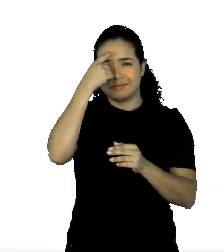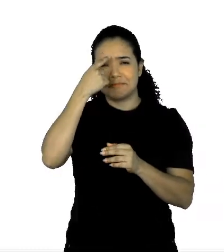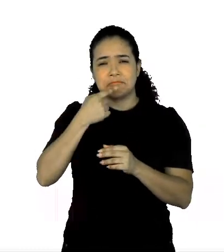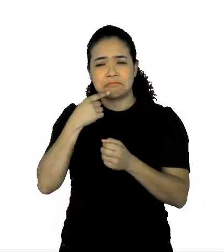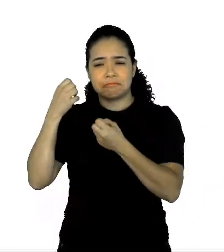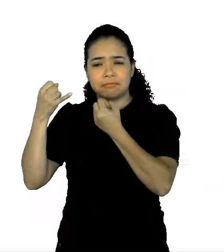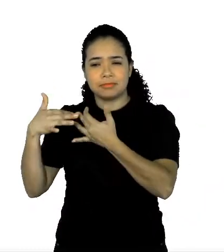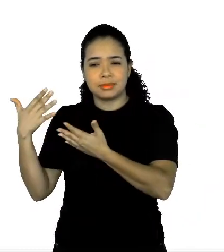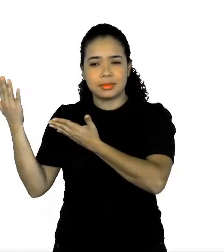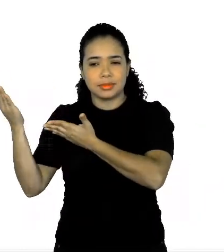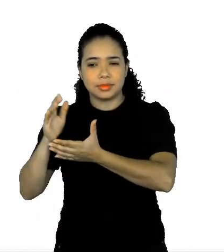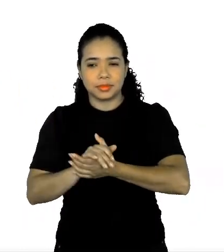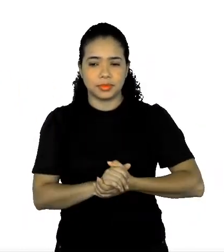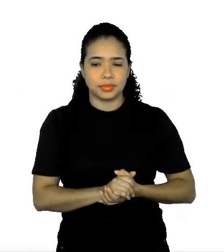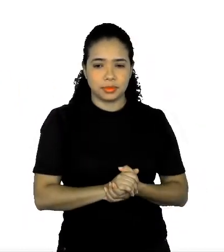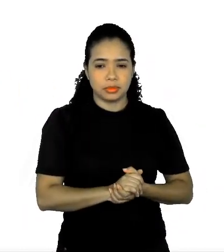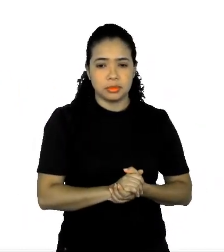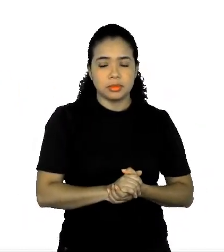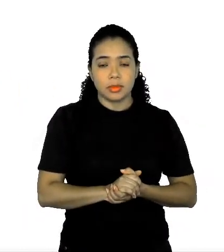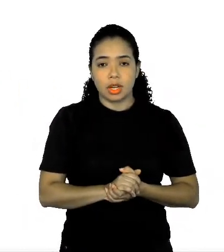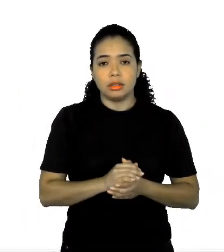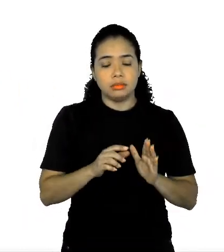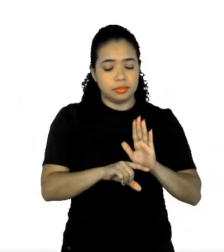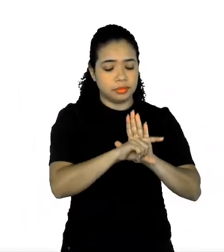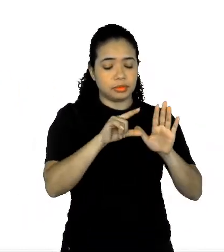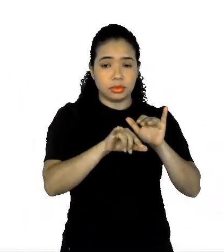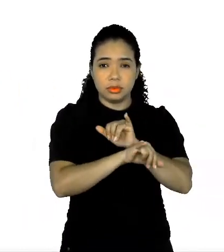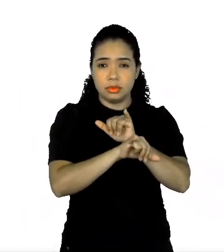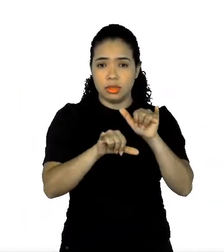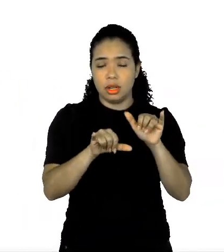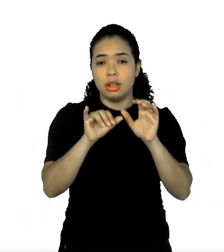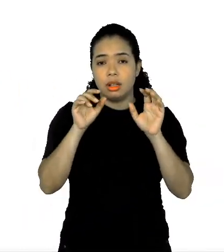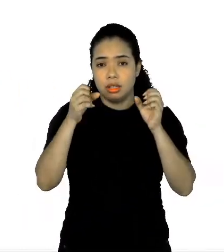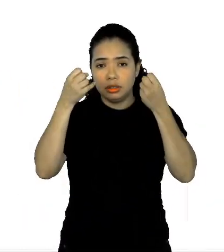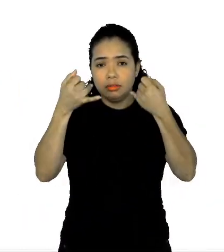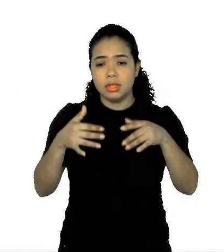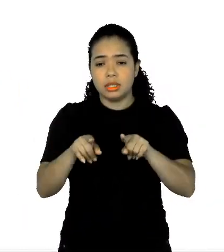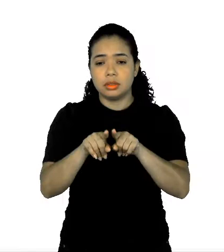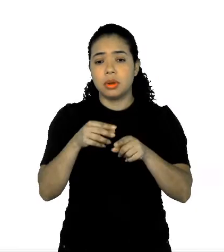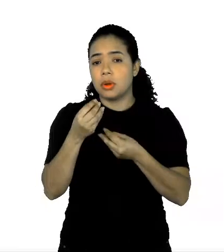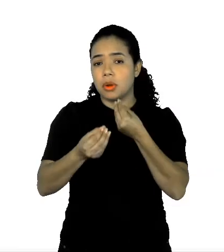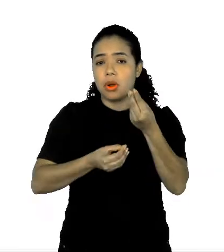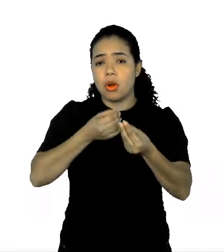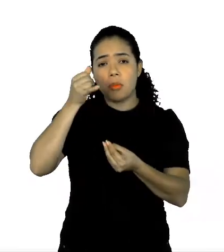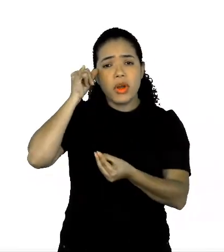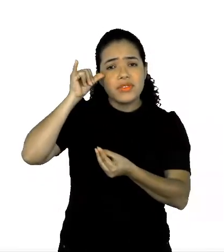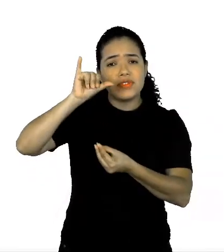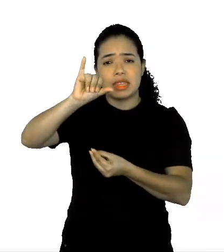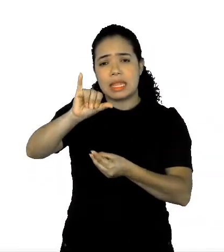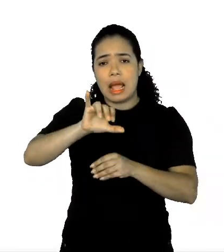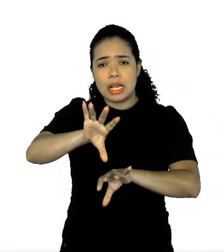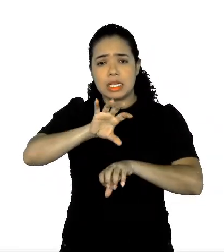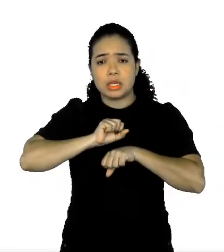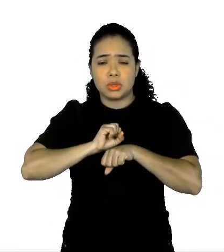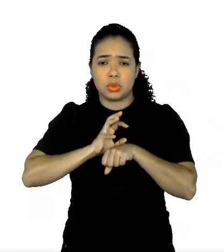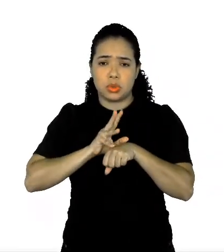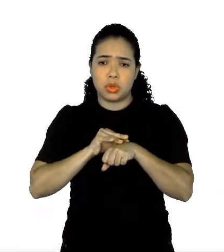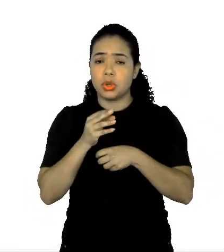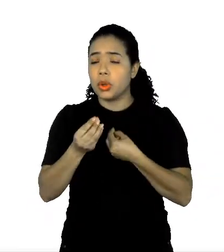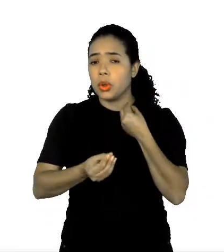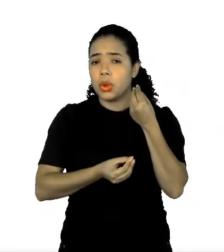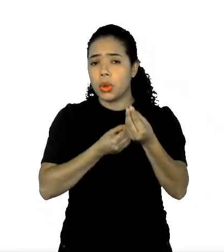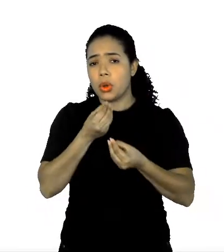isso. E aqui de lado, ele dá outra informação. Ele falou de como evitar e ele vem falar também de como que o